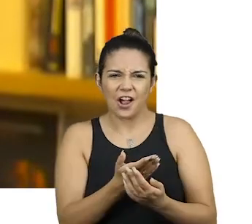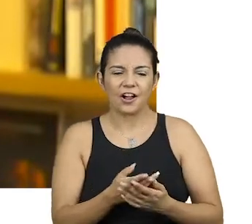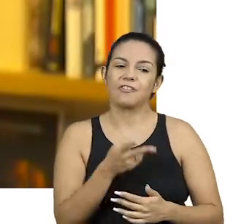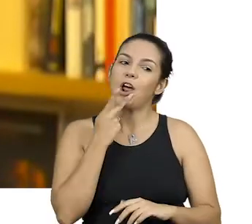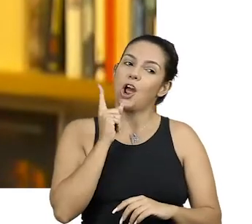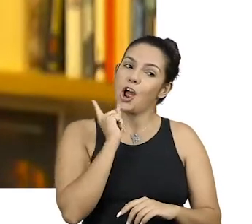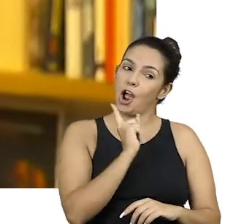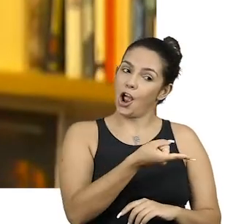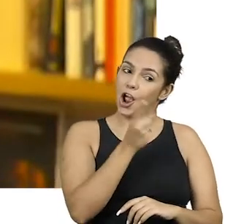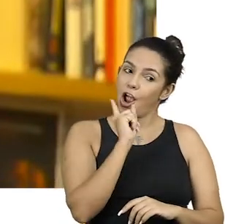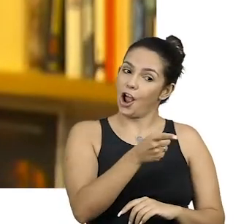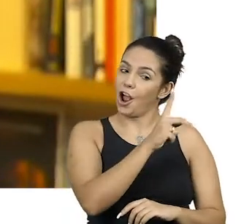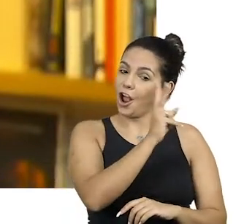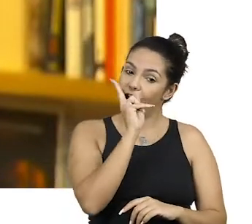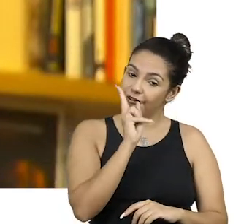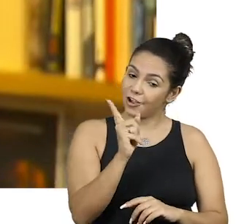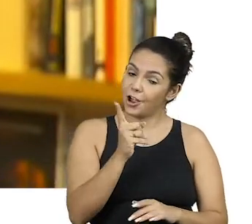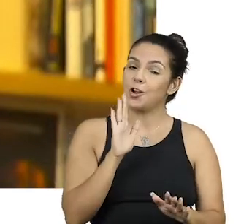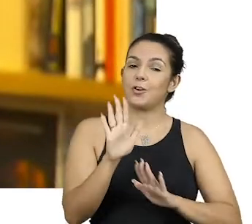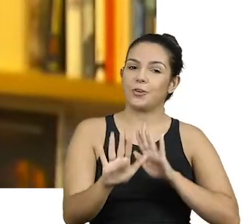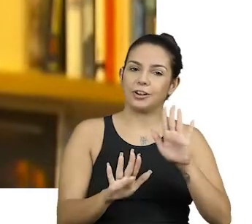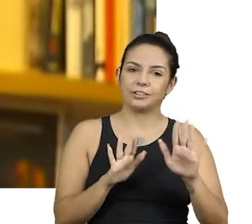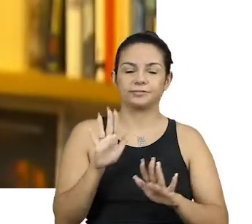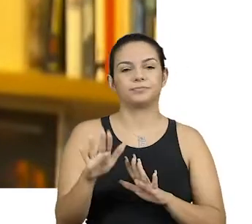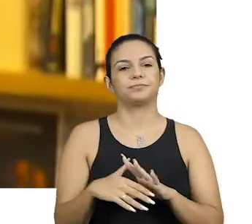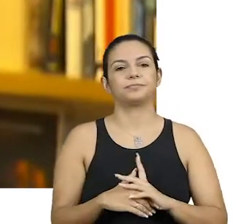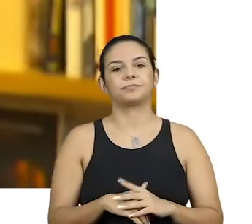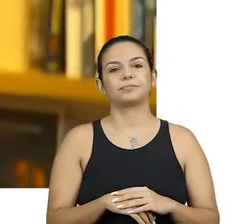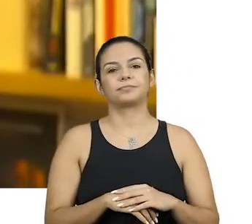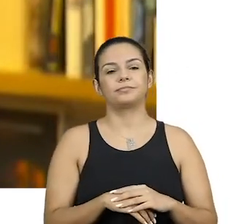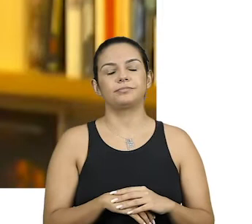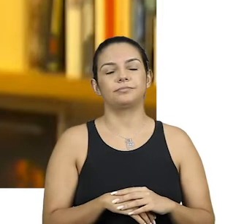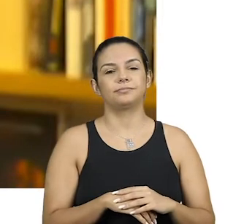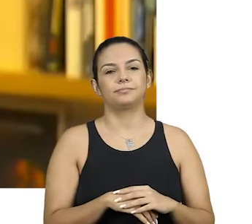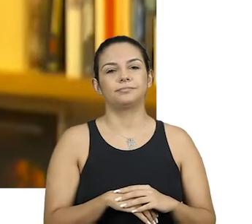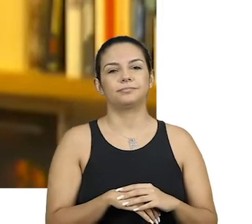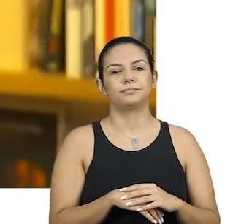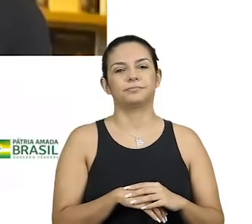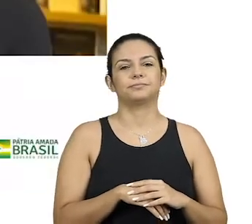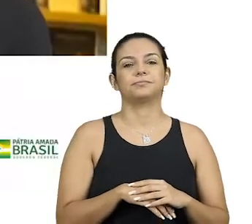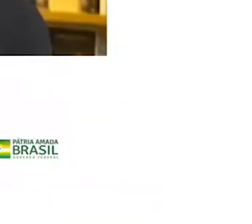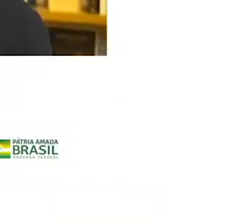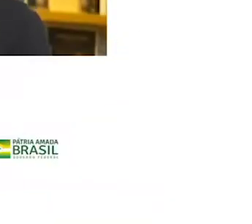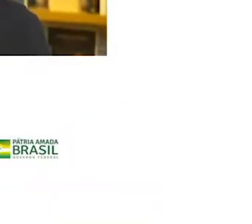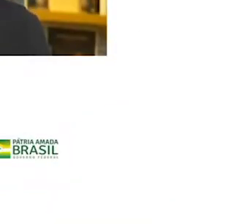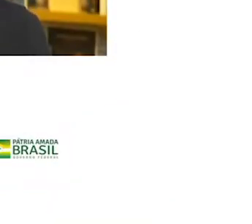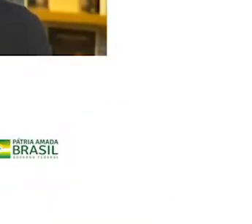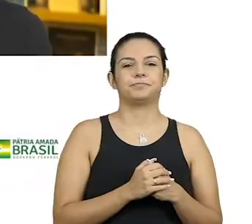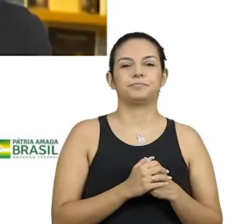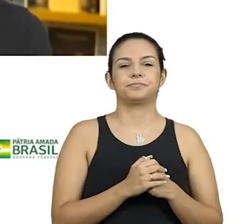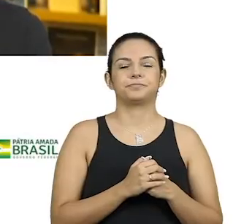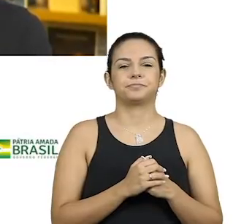Oh, você veio, cuidado. E aí, no dia em que... Pois é. Então,